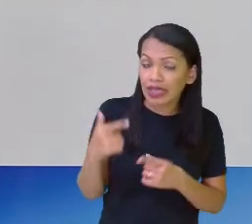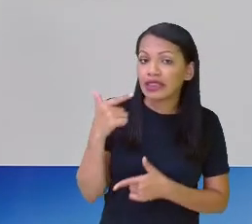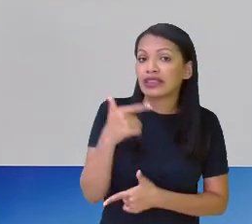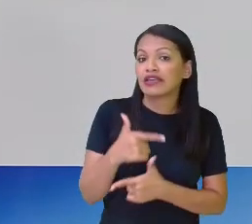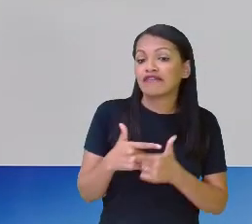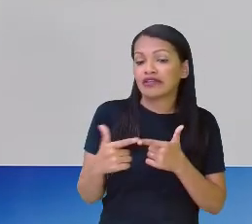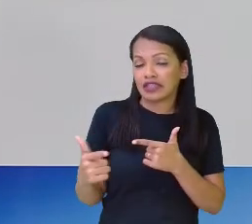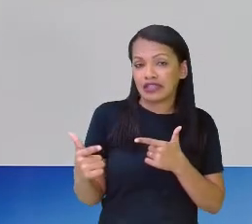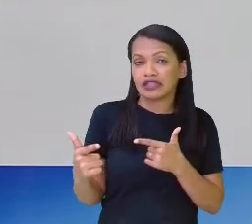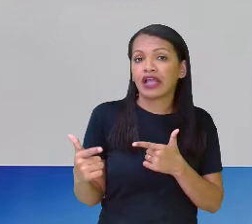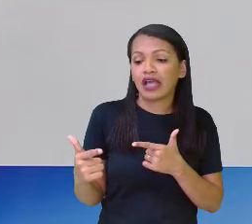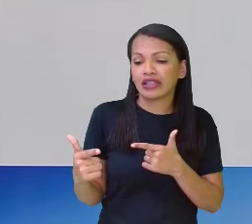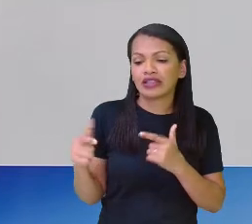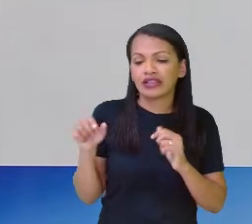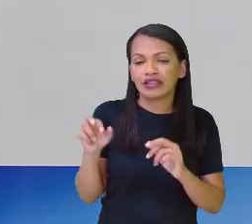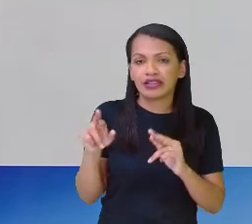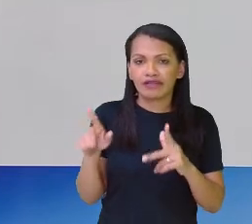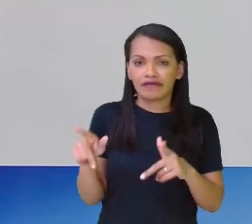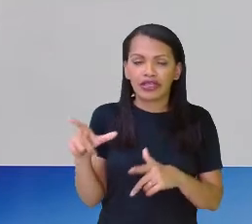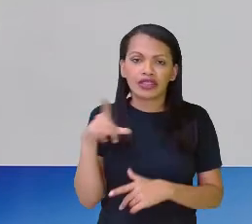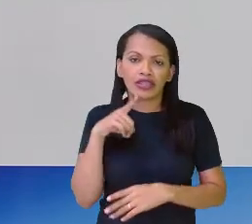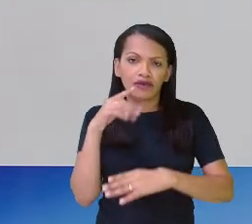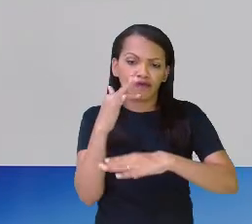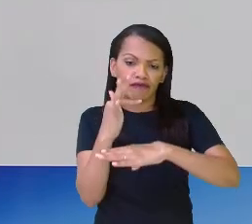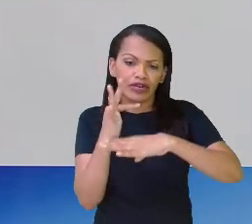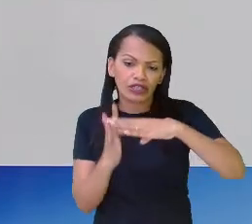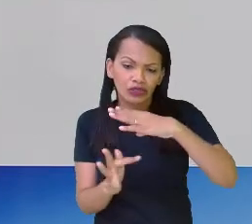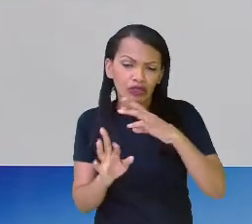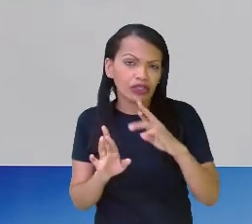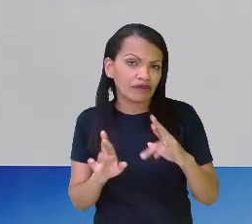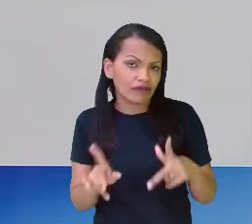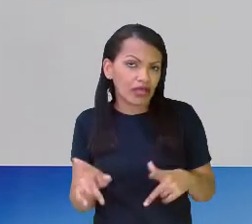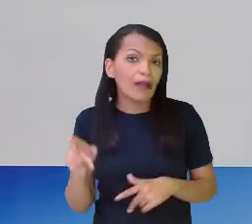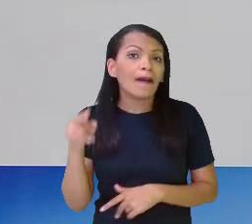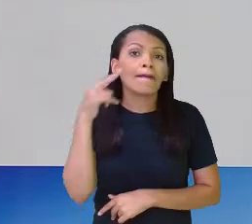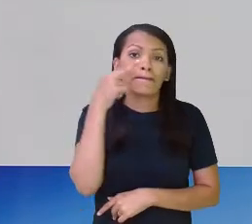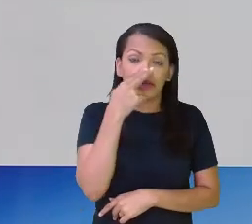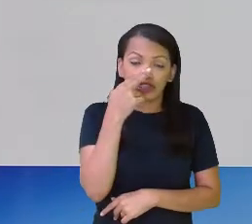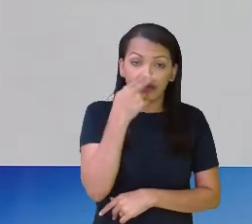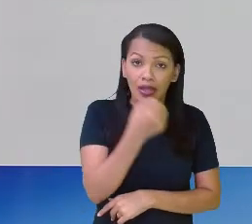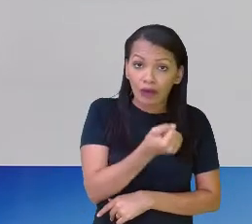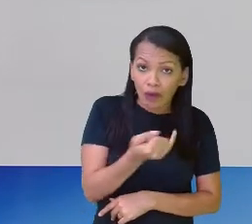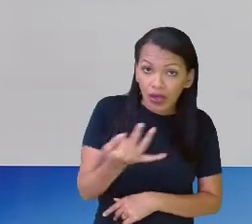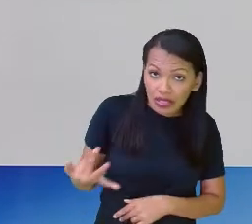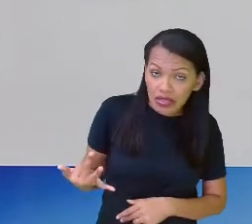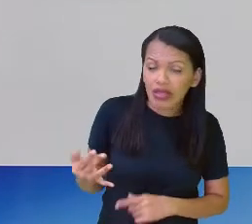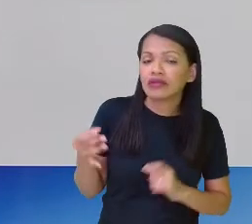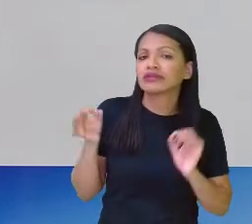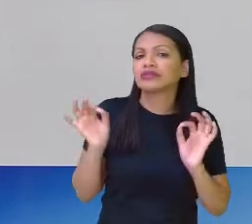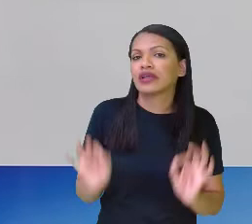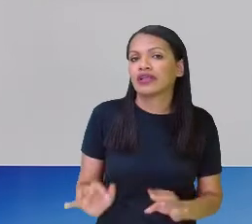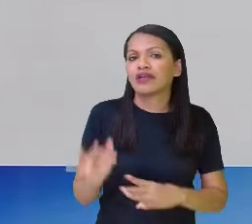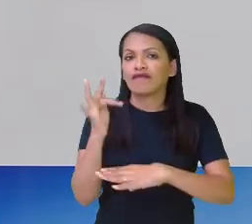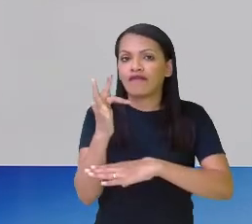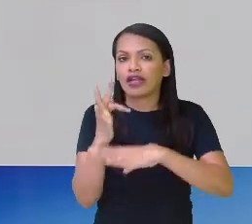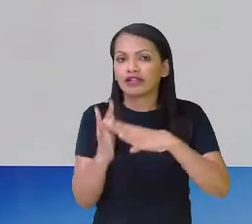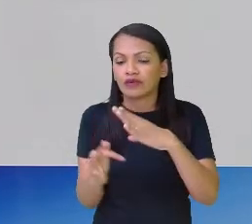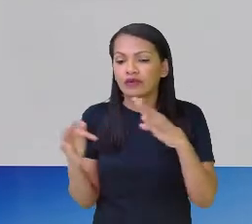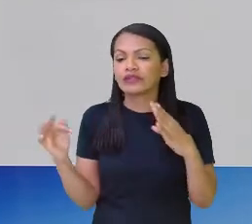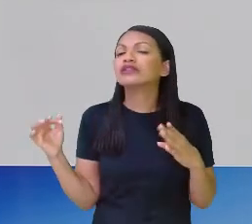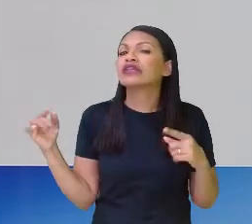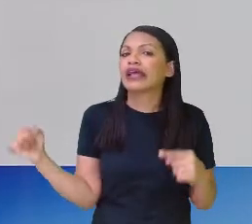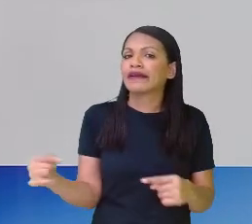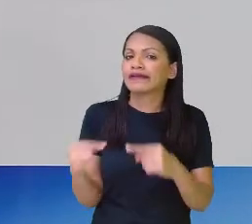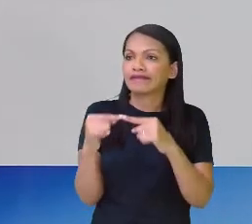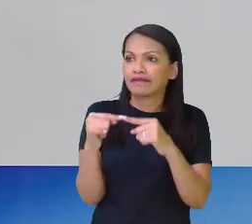em partes diferentes. Eu tenho frações diferentes para a mesma quantidade. Frações equivalentes,